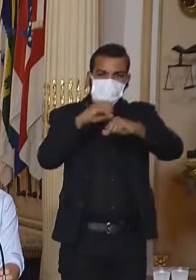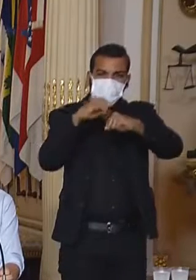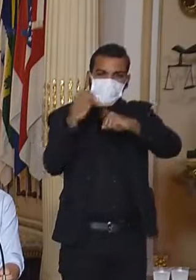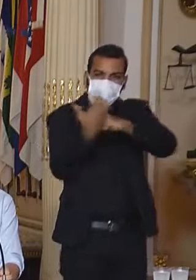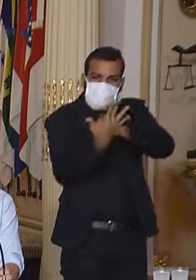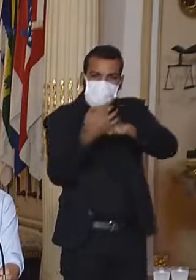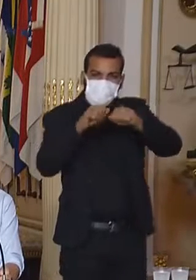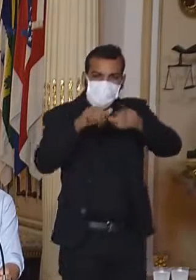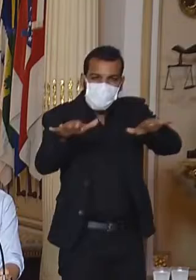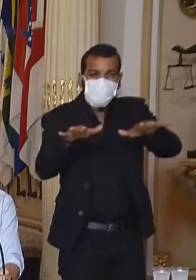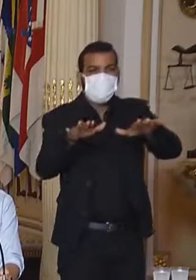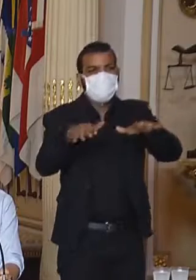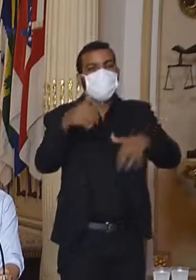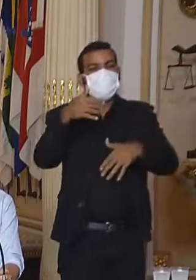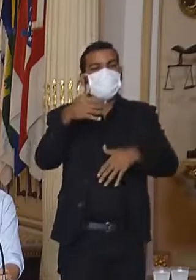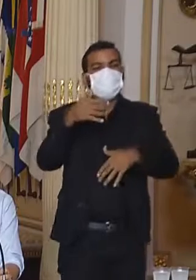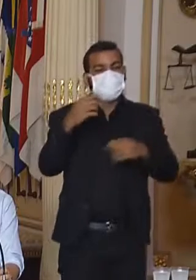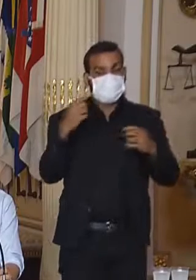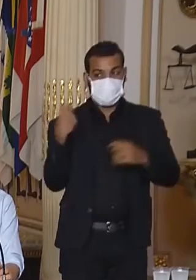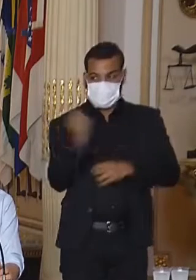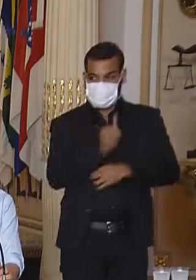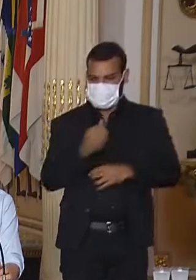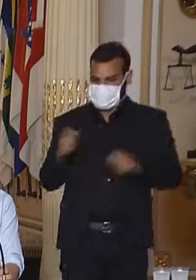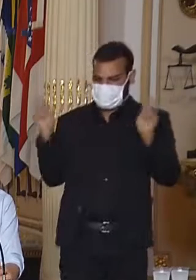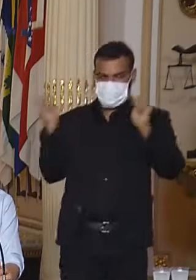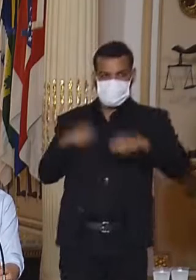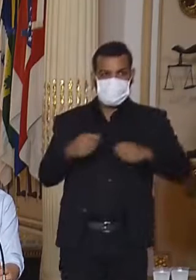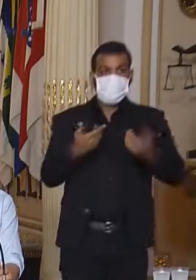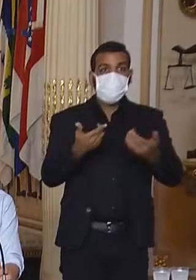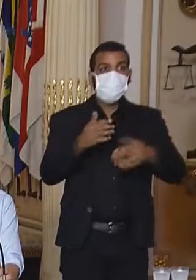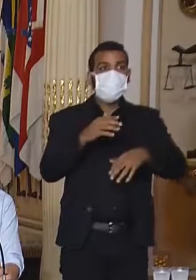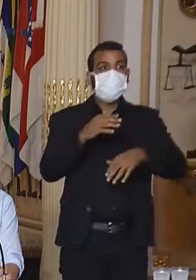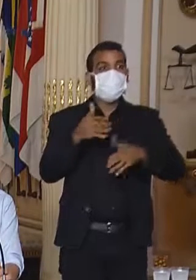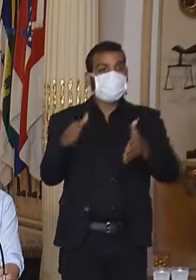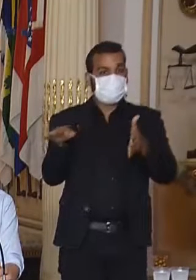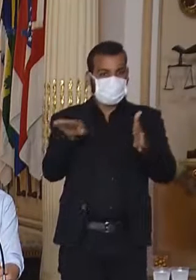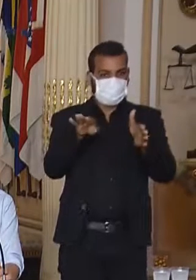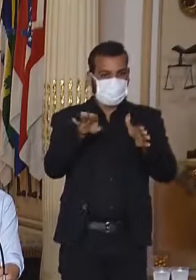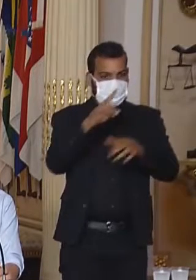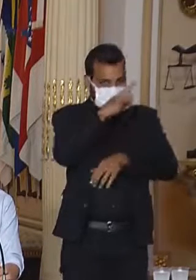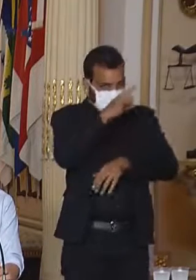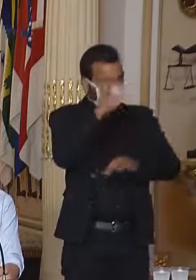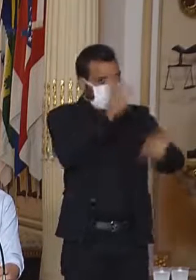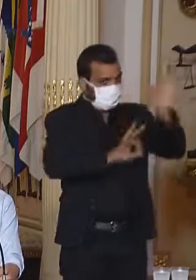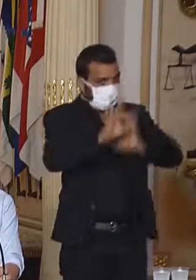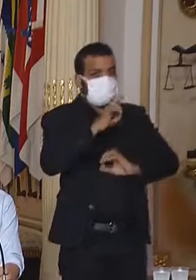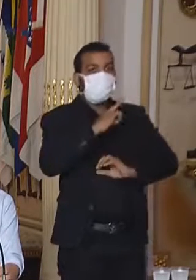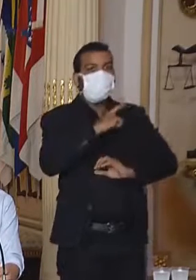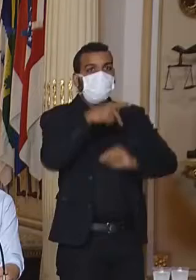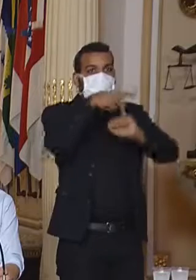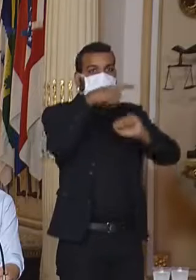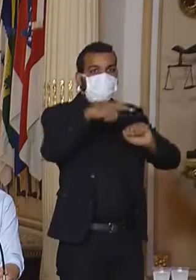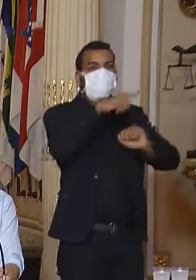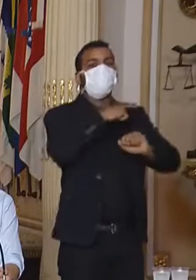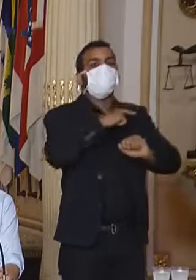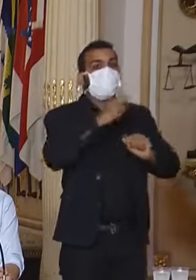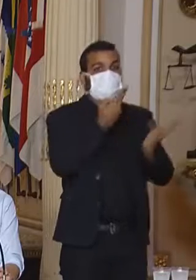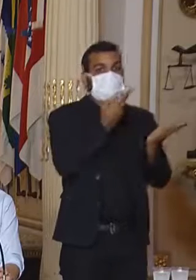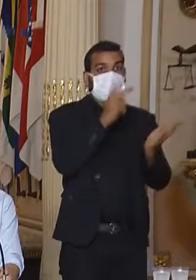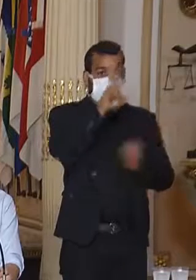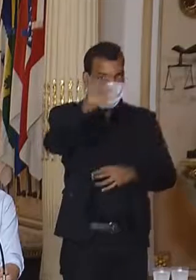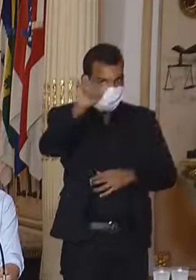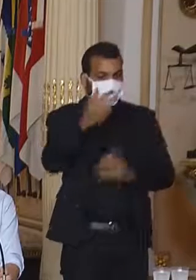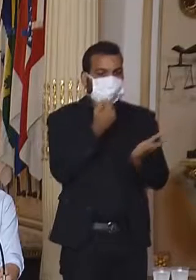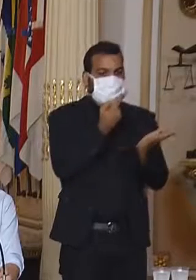para que a gente possa chegar a esta organização. Então o hospital lá de campanha terá 100 leitos, mas